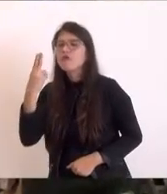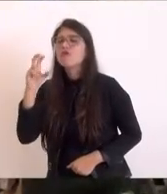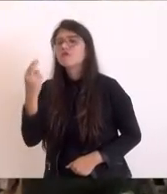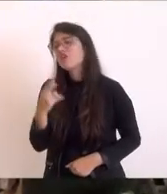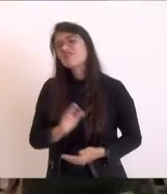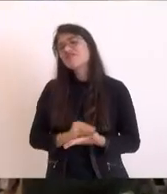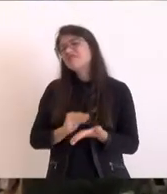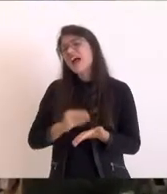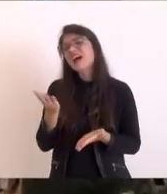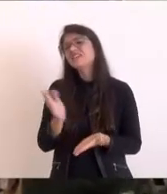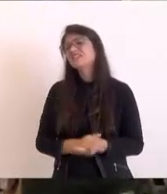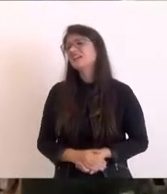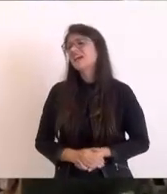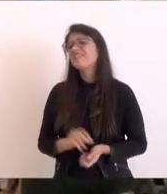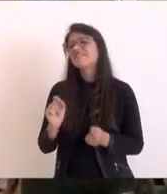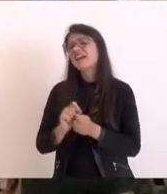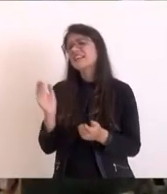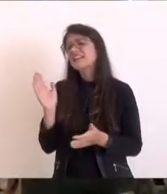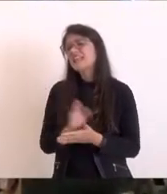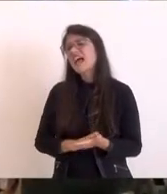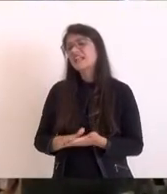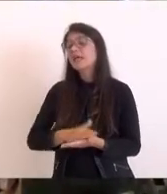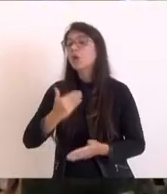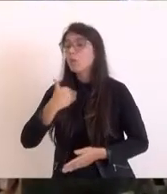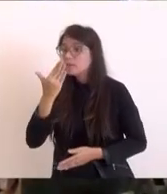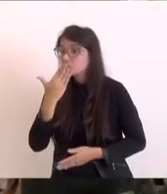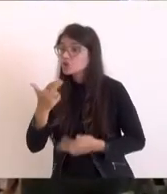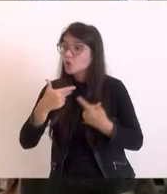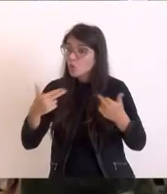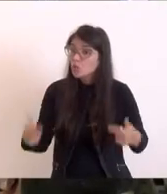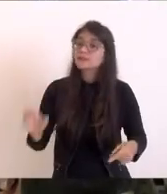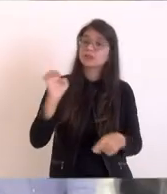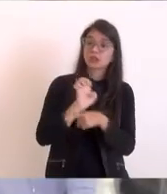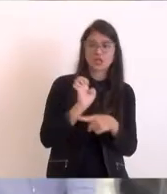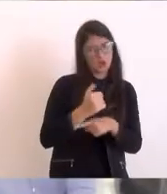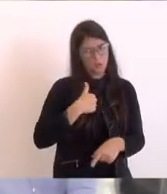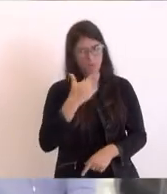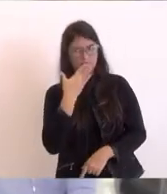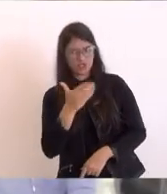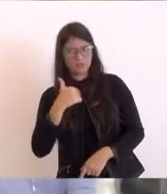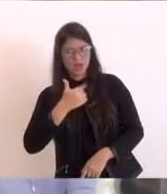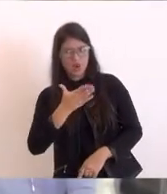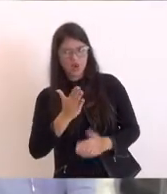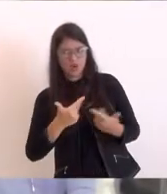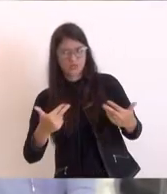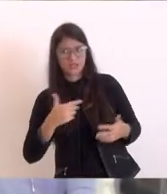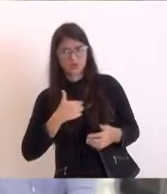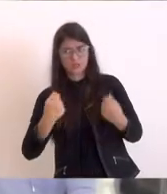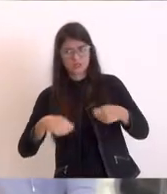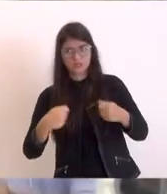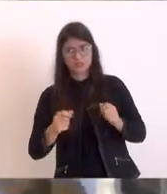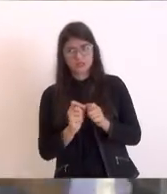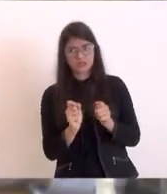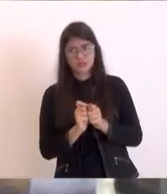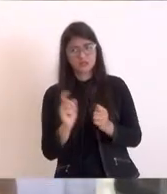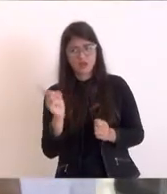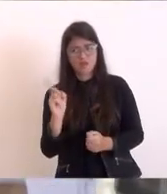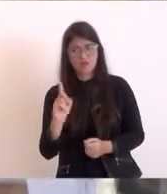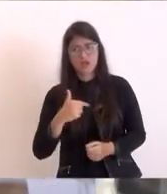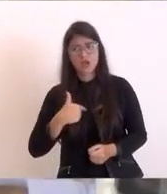Não, eu vou pedir o que é competência do Estado, eu não vou pedir o que eu tenho que fazer. Eu tenho que fazer, por exemplo, a conserva do DR,